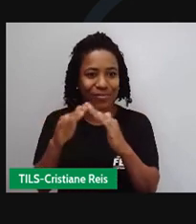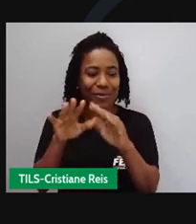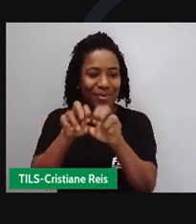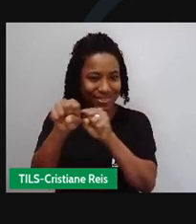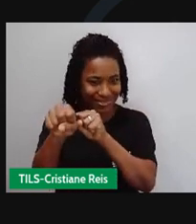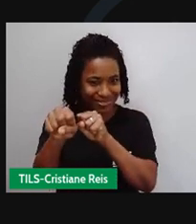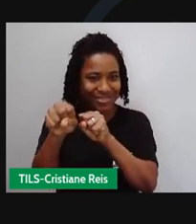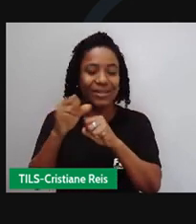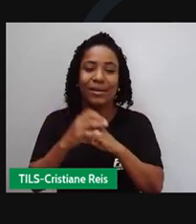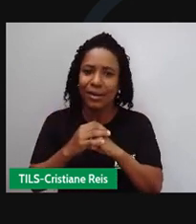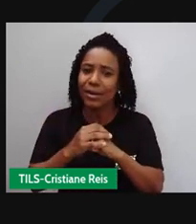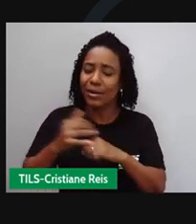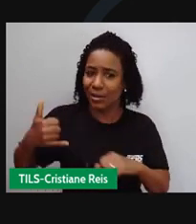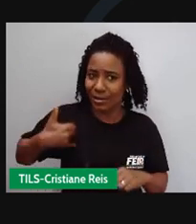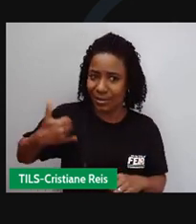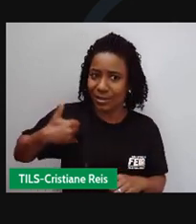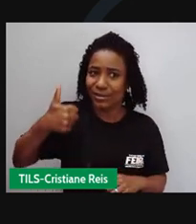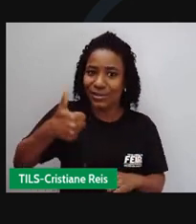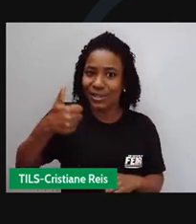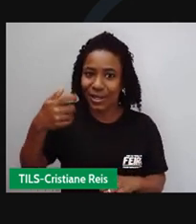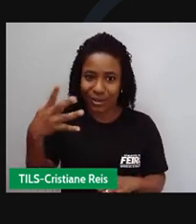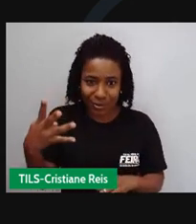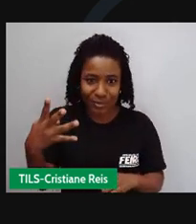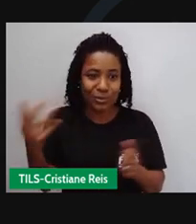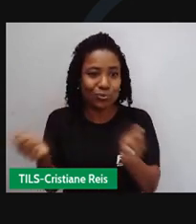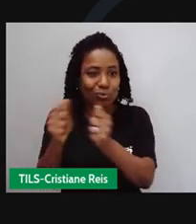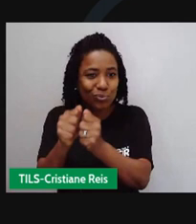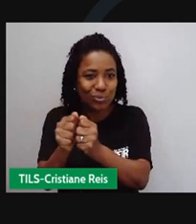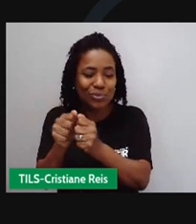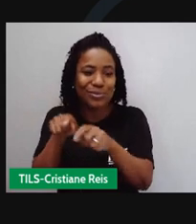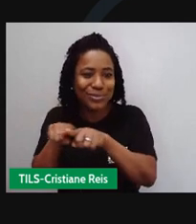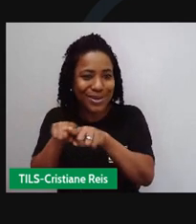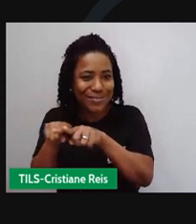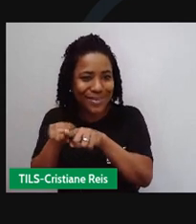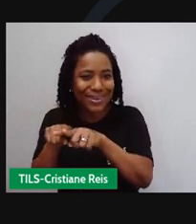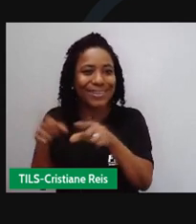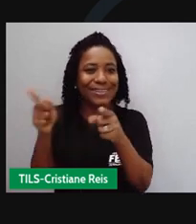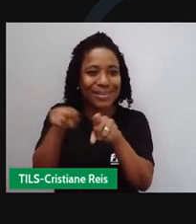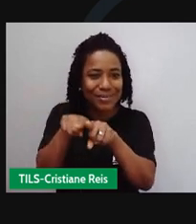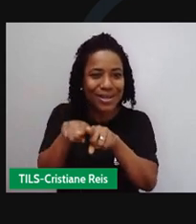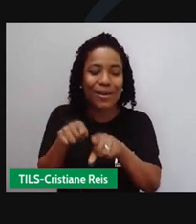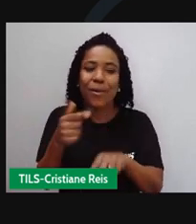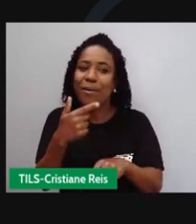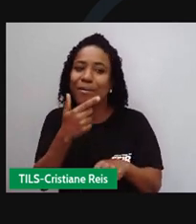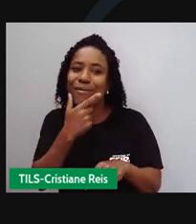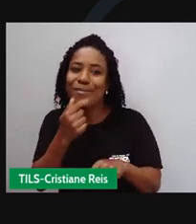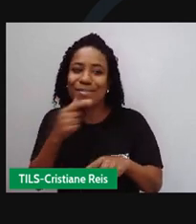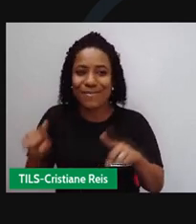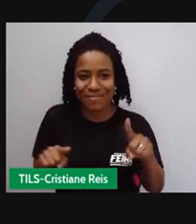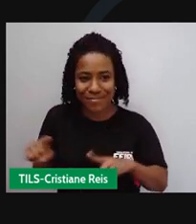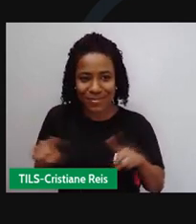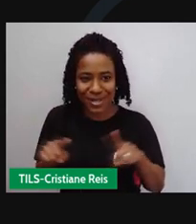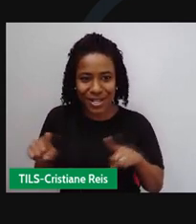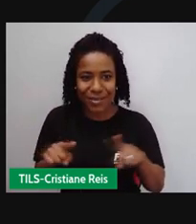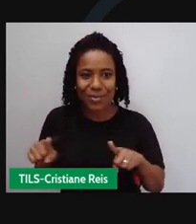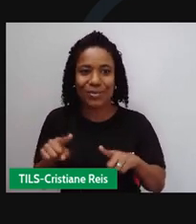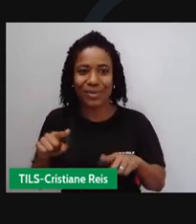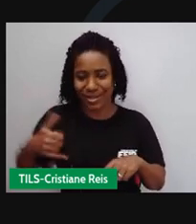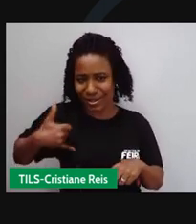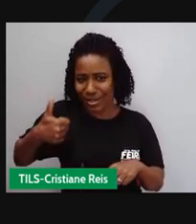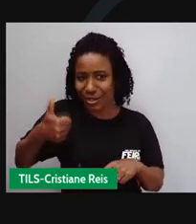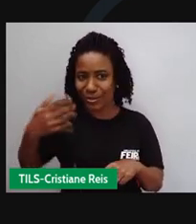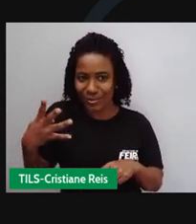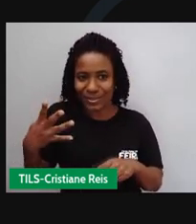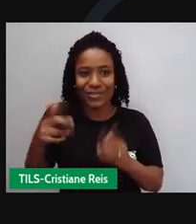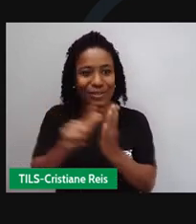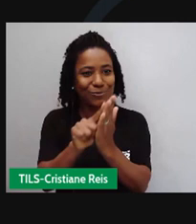anos, produziu com a irmã Clarissa e um primo um jornal periódico com notícias da família que era pendurado no banheiro